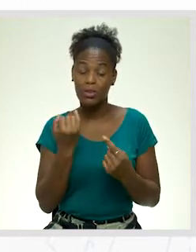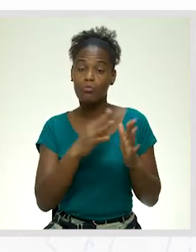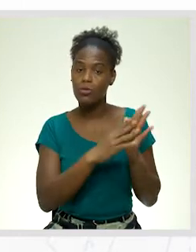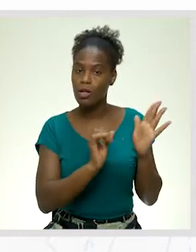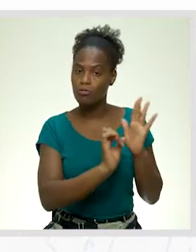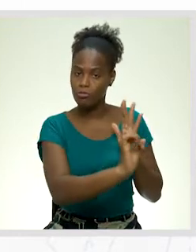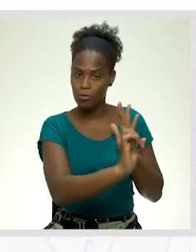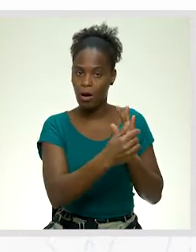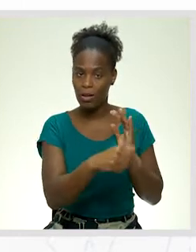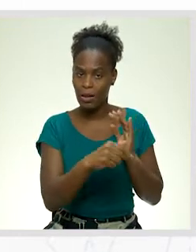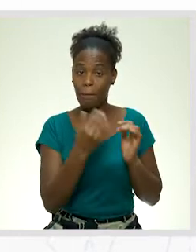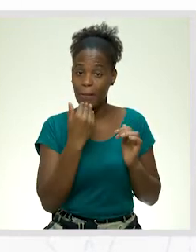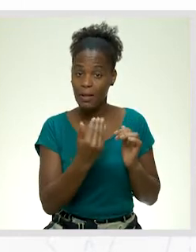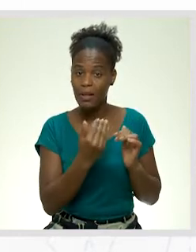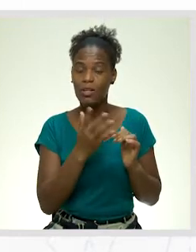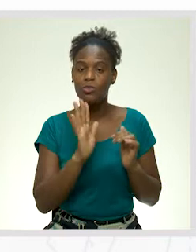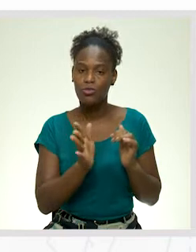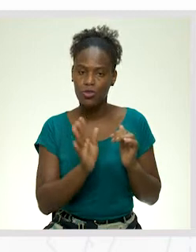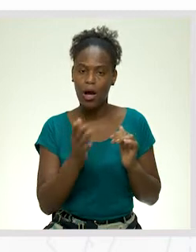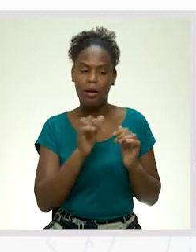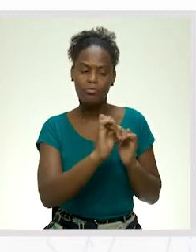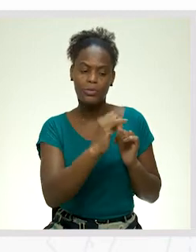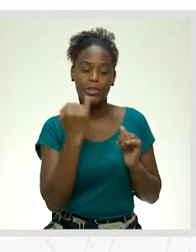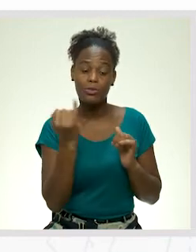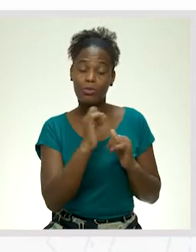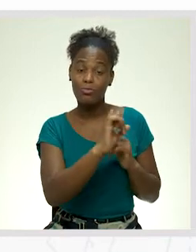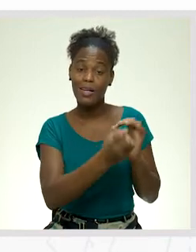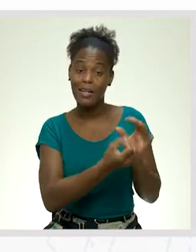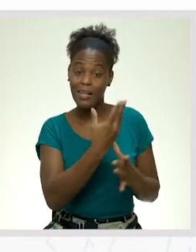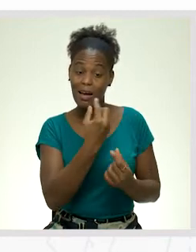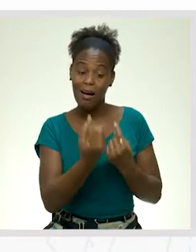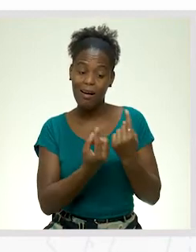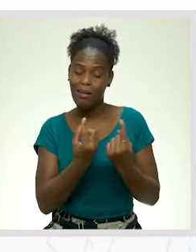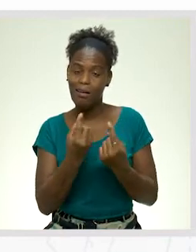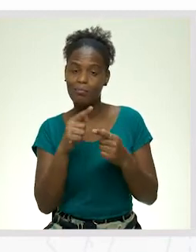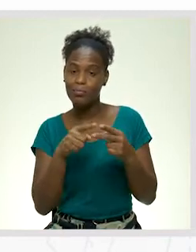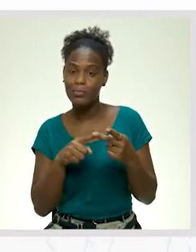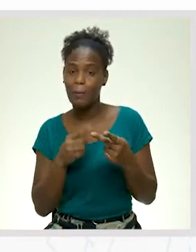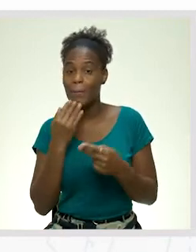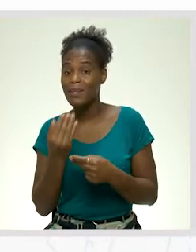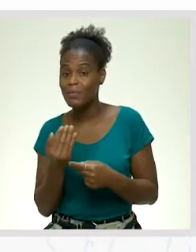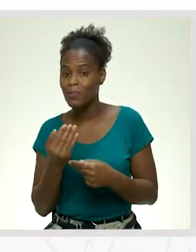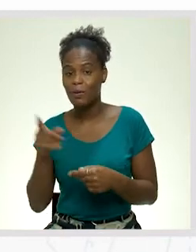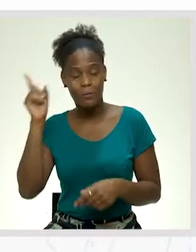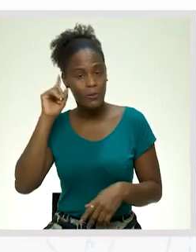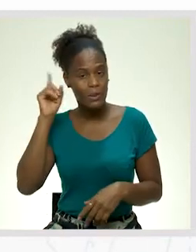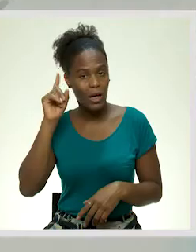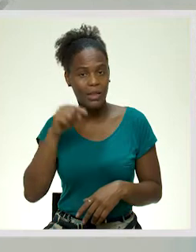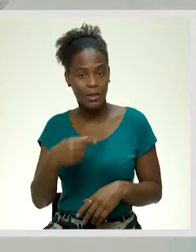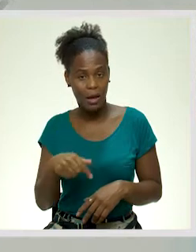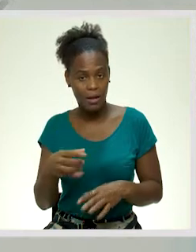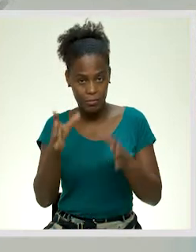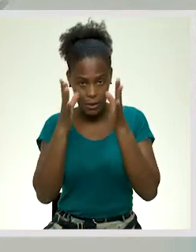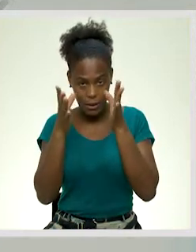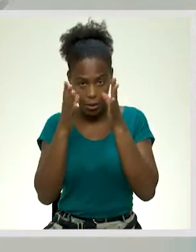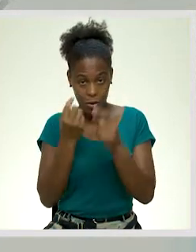de requerimentos, que já estão pré-estabelecidos para cada tipo de demanda. É importante ter